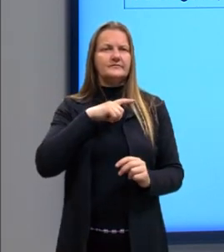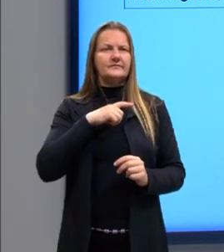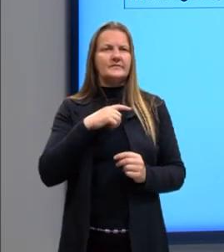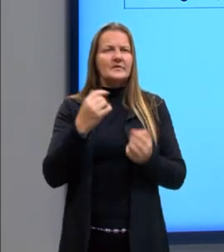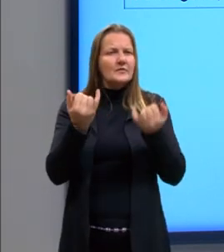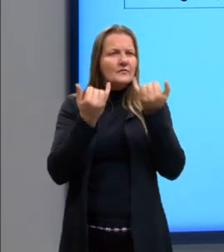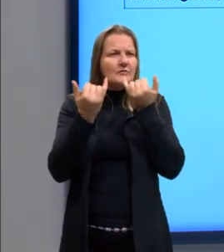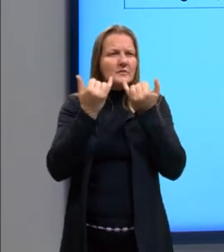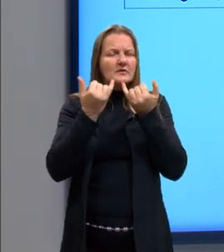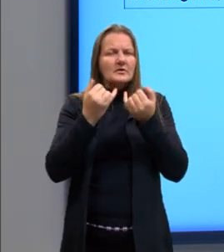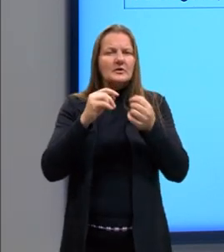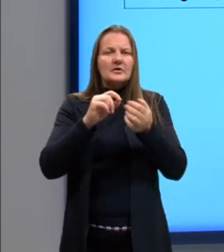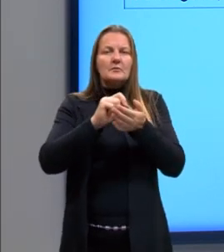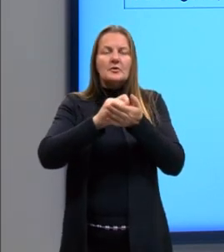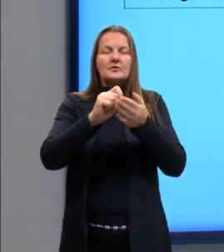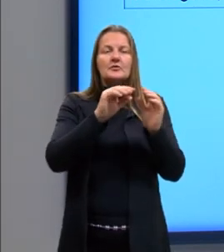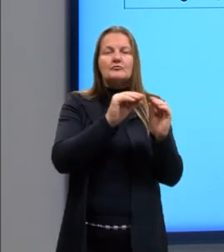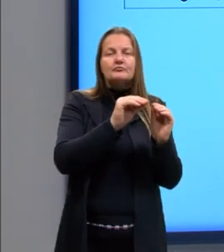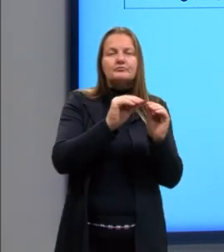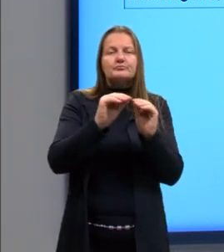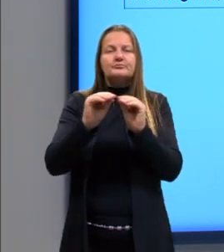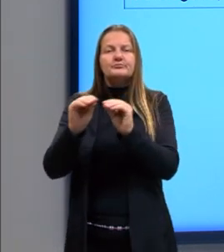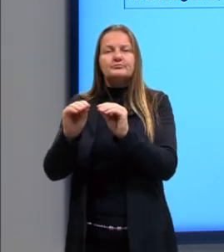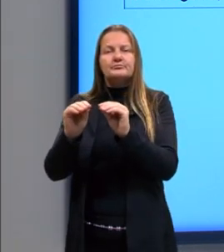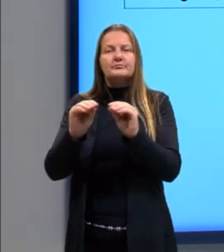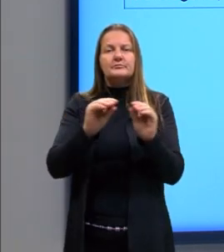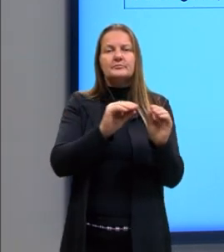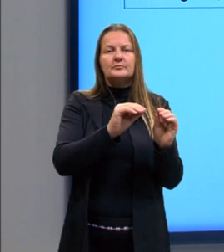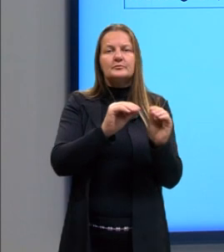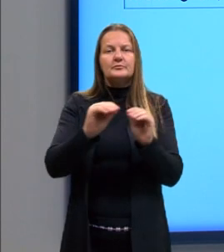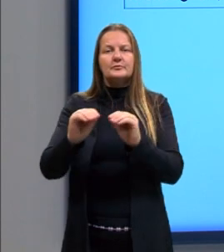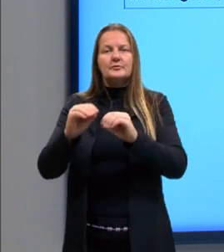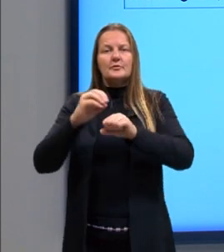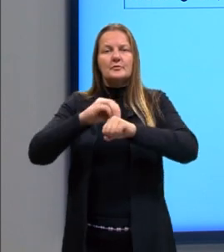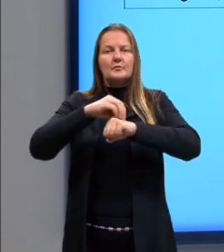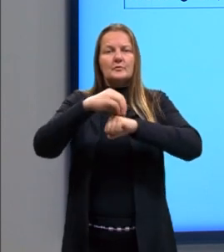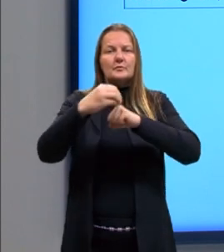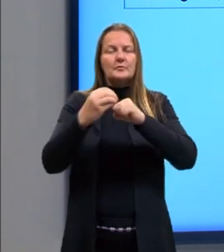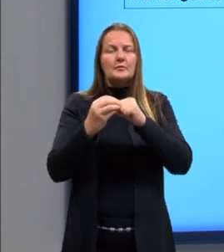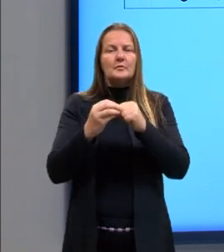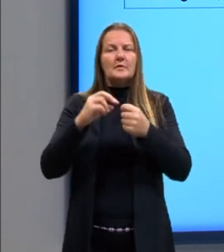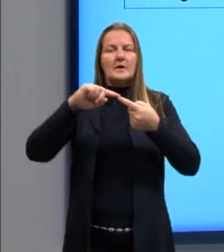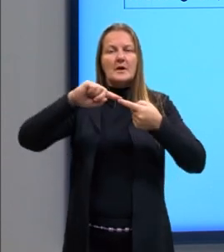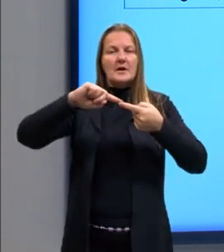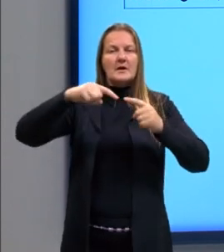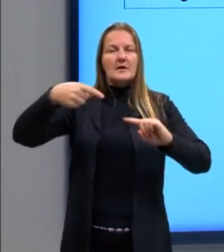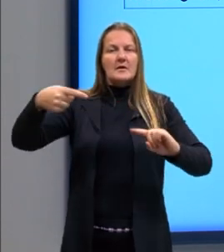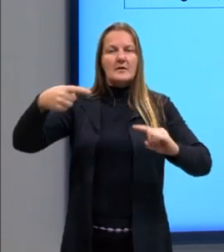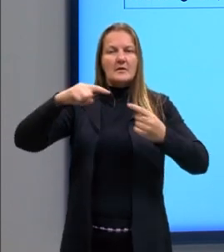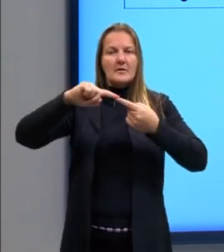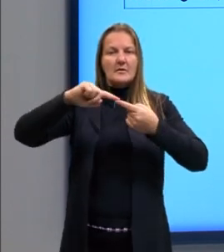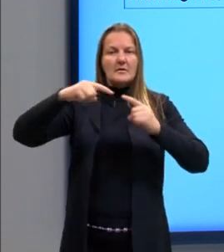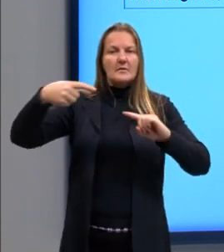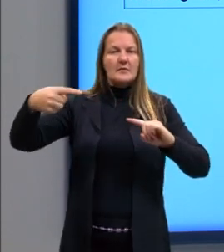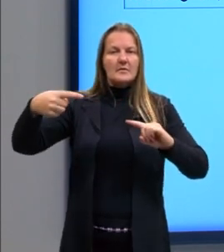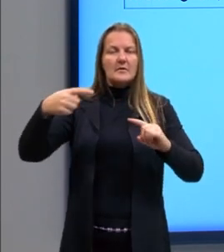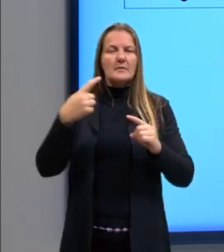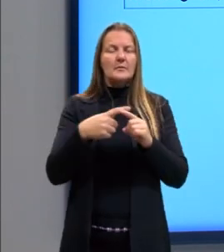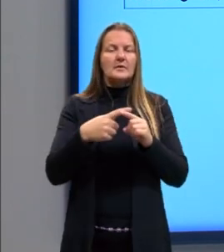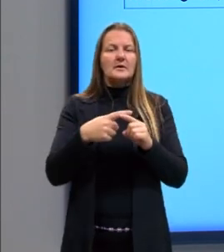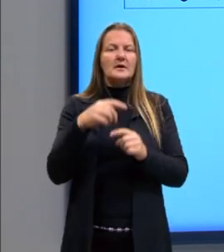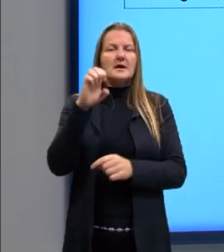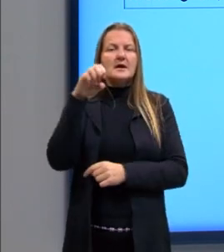elas são transferidas para uma molécula de RNA por meio da